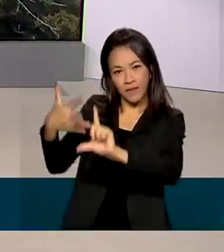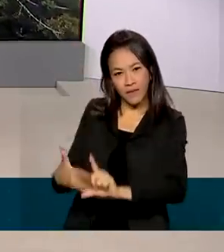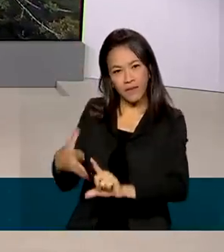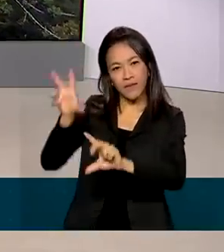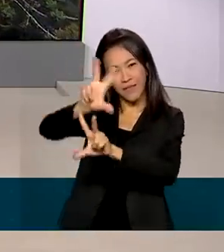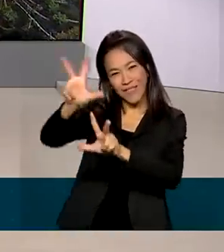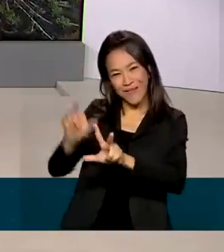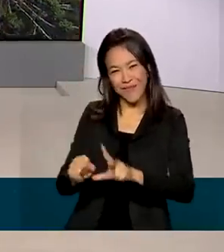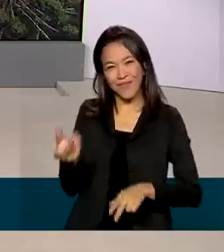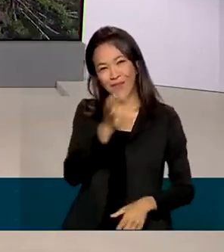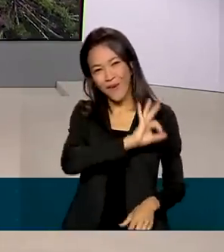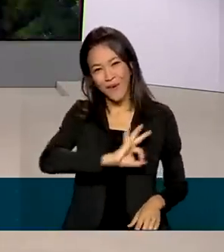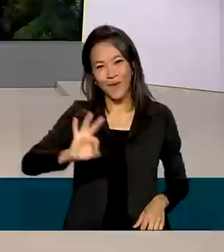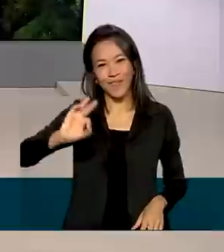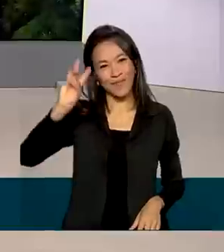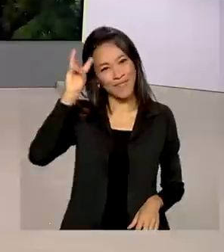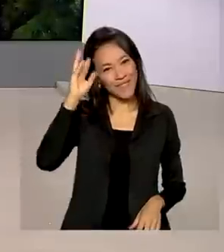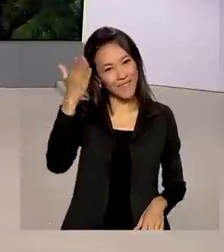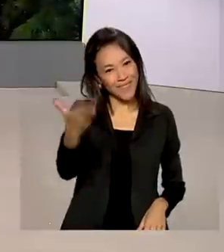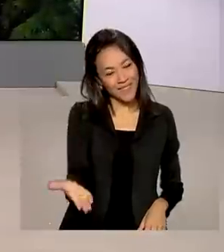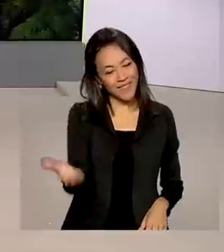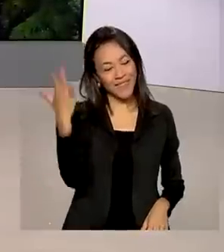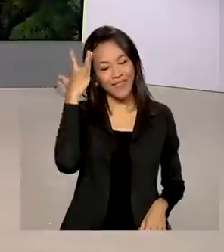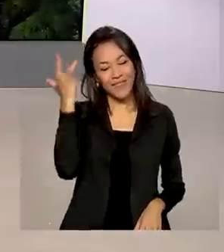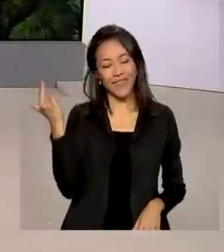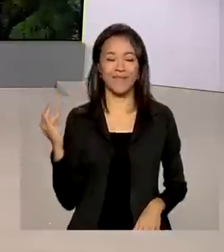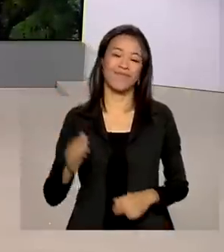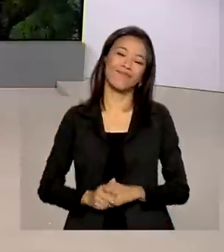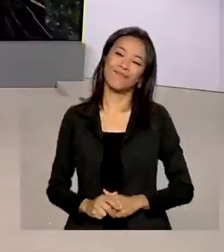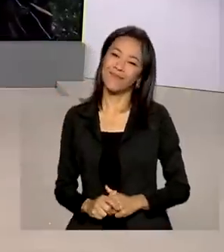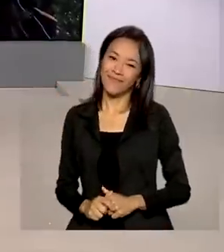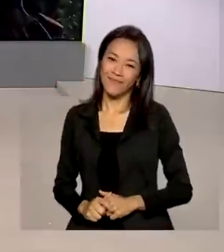Brasil. Uma ótima terça-feira para você e até amanhã.